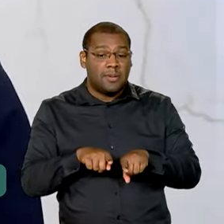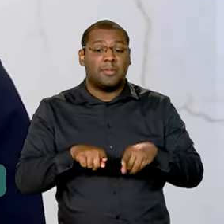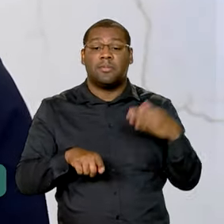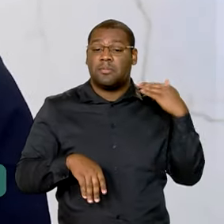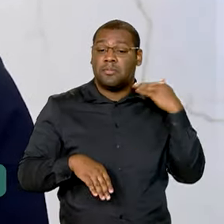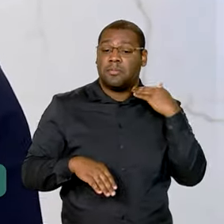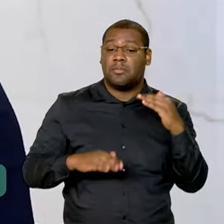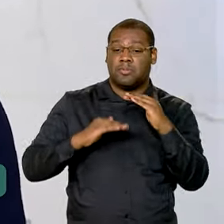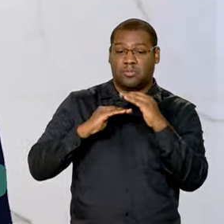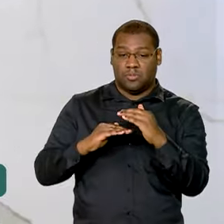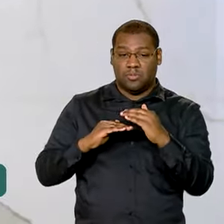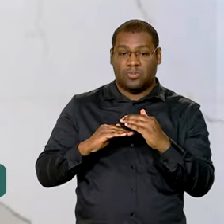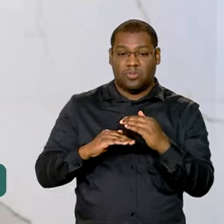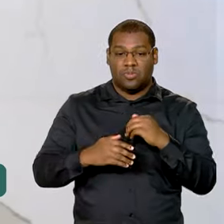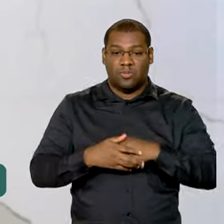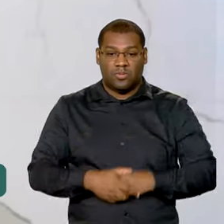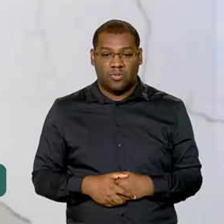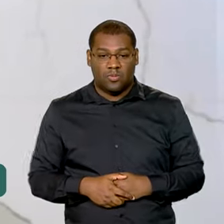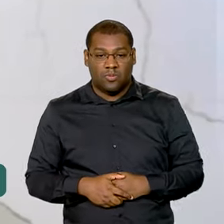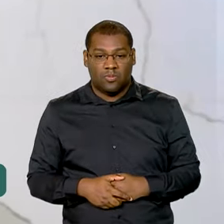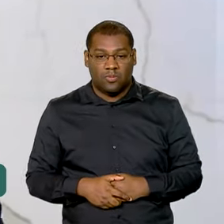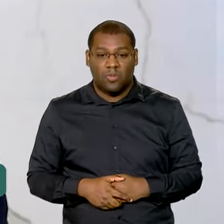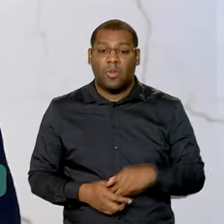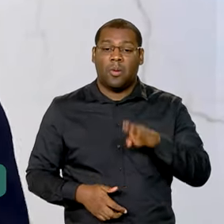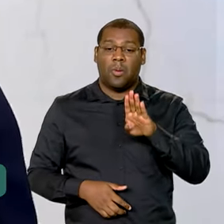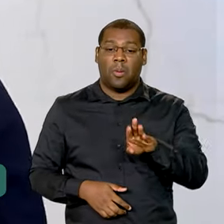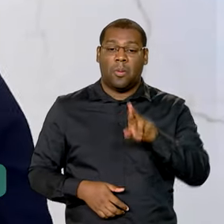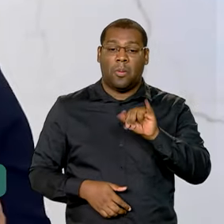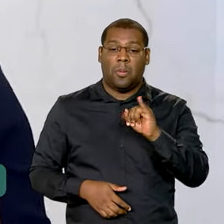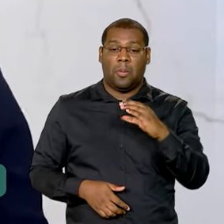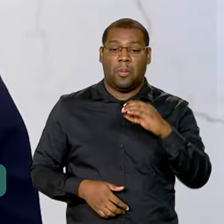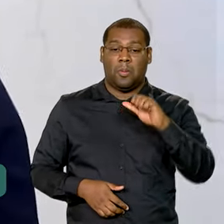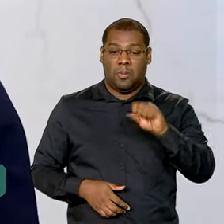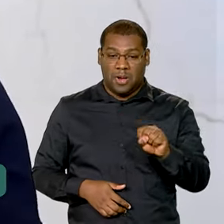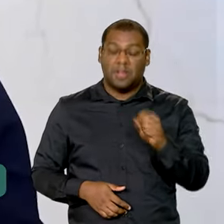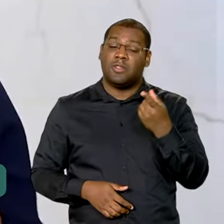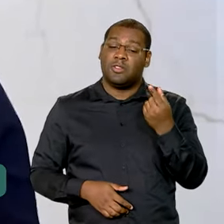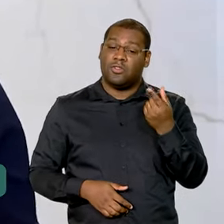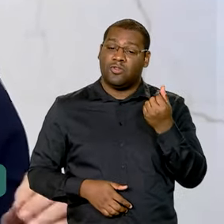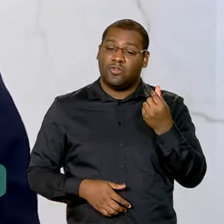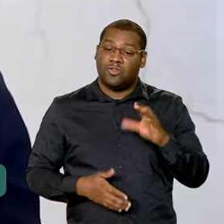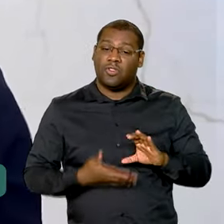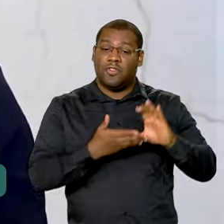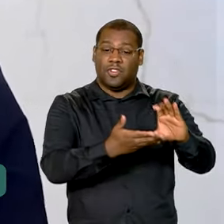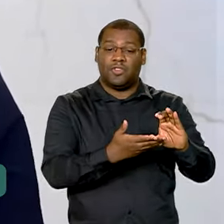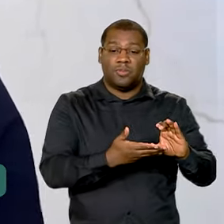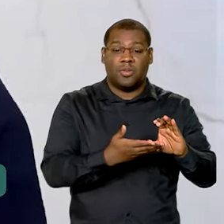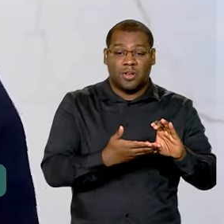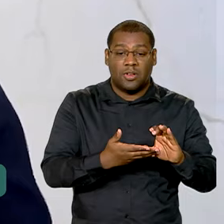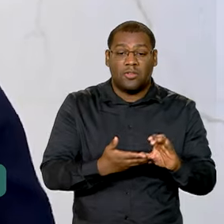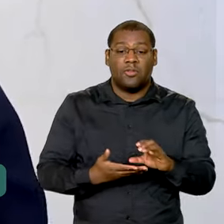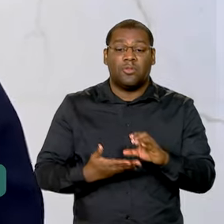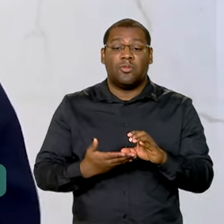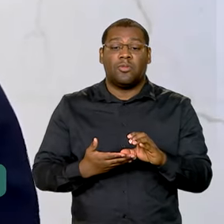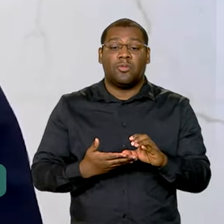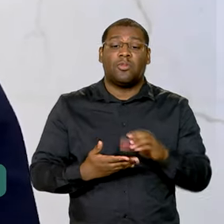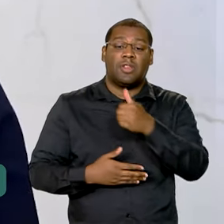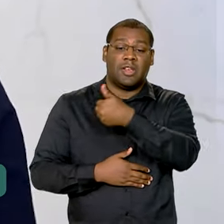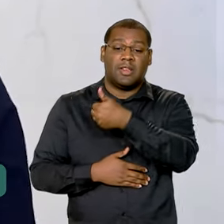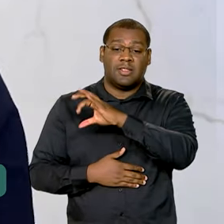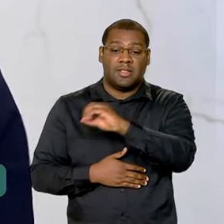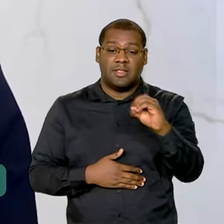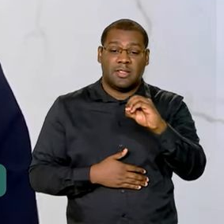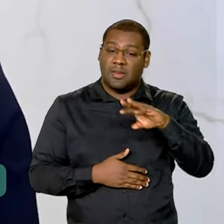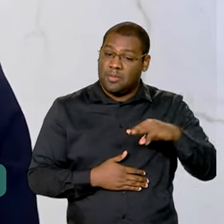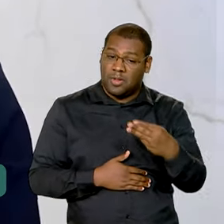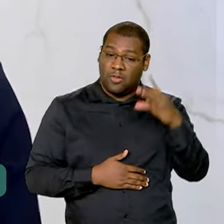Brasil, o NDB, Banco dos BRICS, vai destinar 100 milhões de dólares para infraestrutura agrícola,